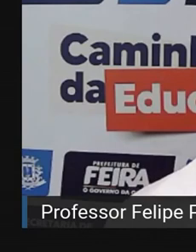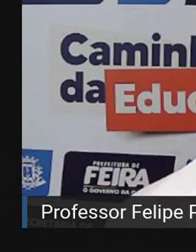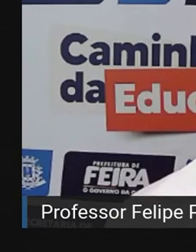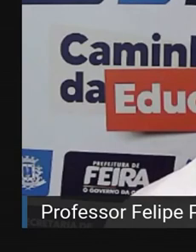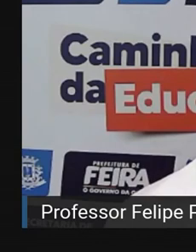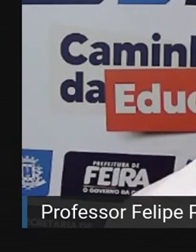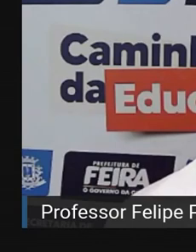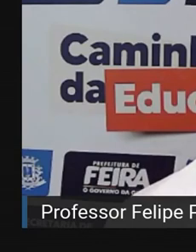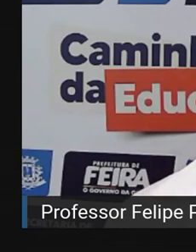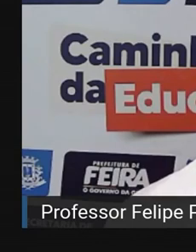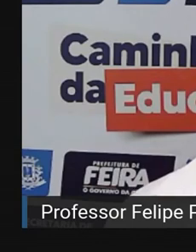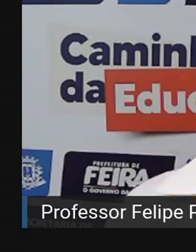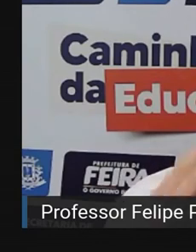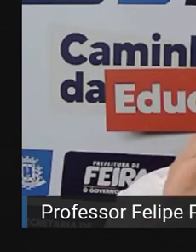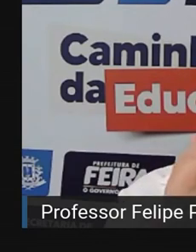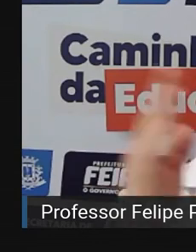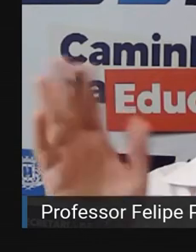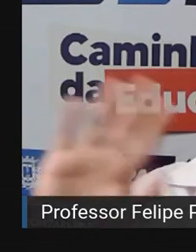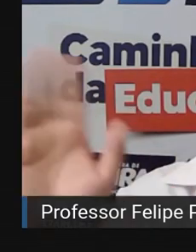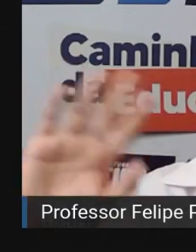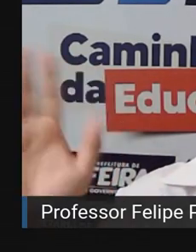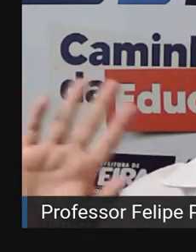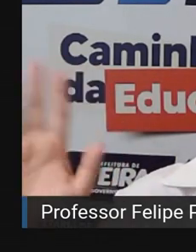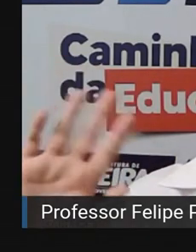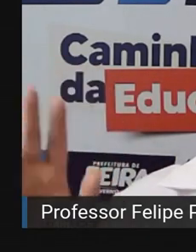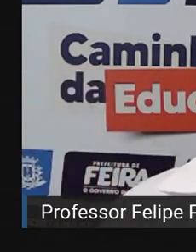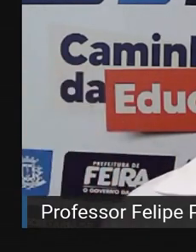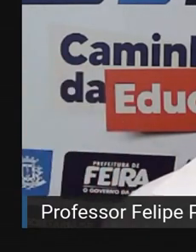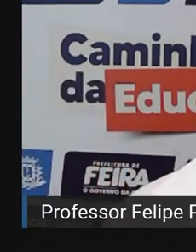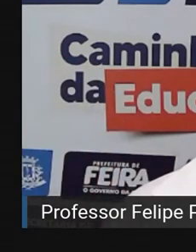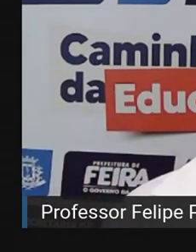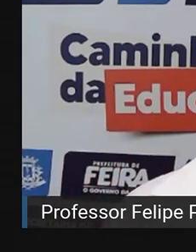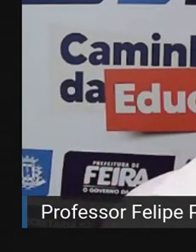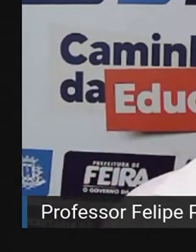na nossa vida, tá bom? Até semana que vem, um beijo, tchau, tchau.